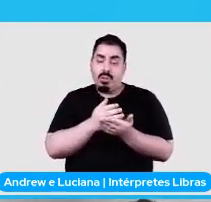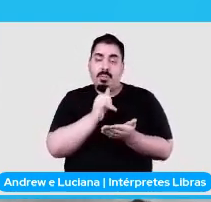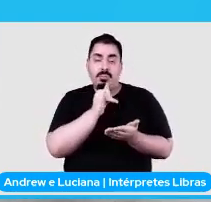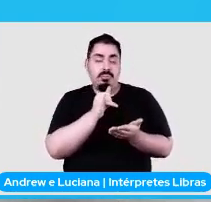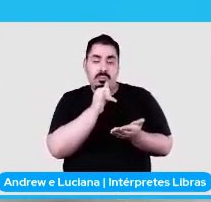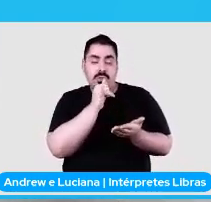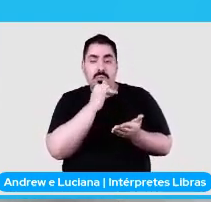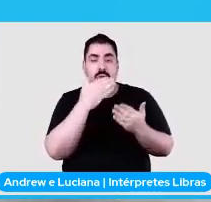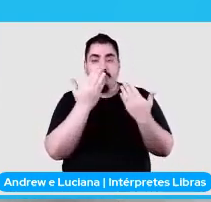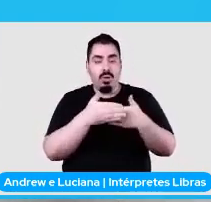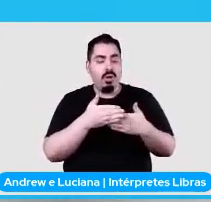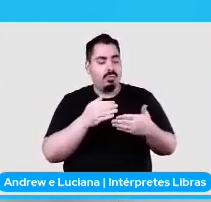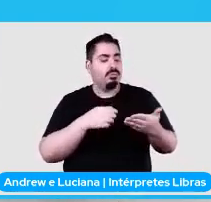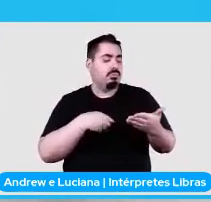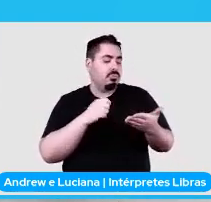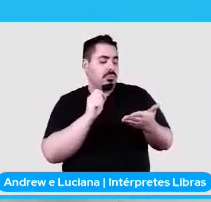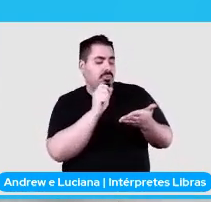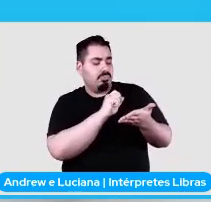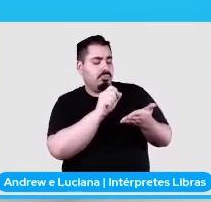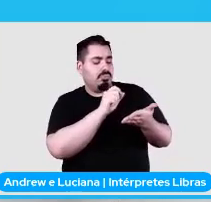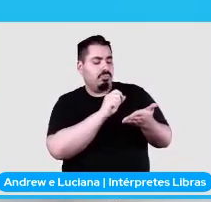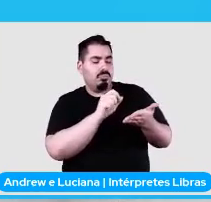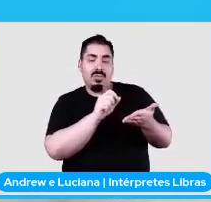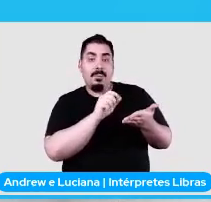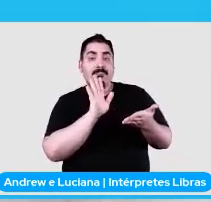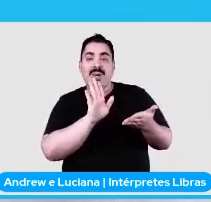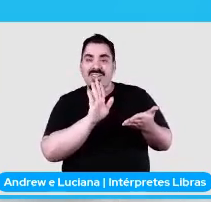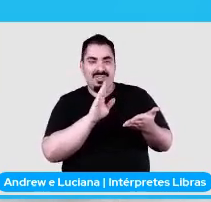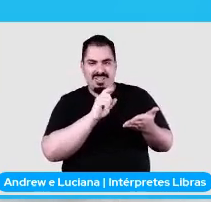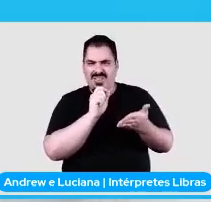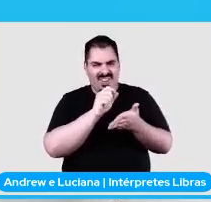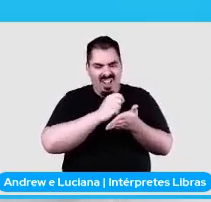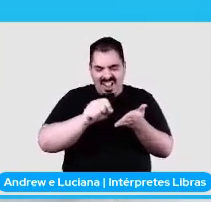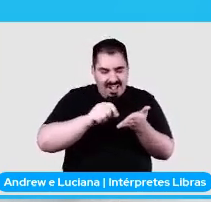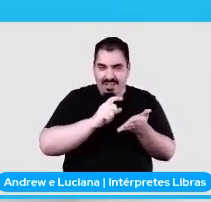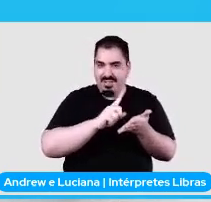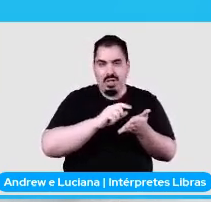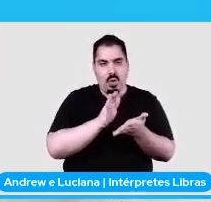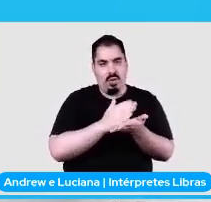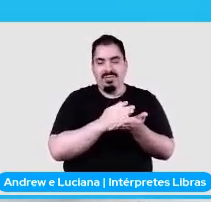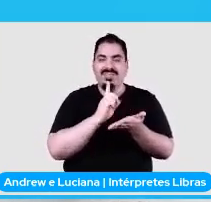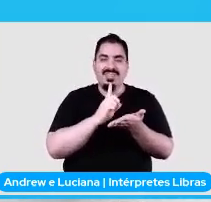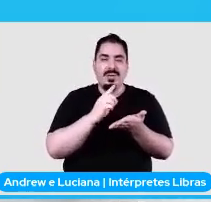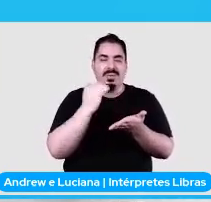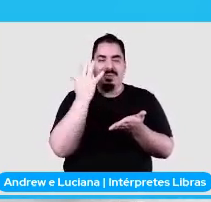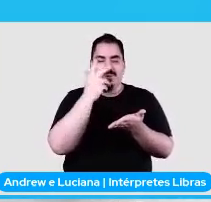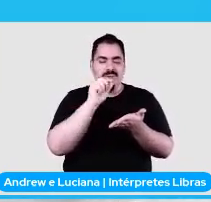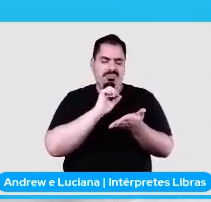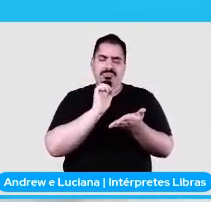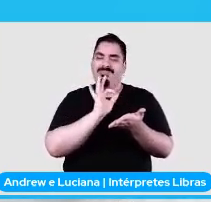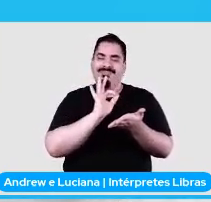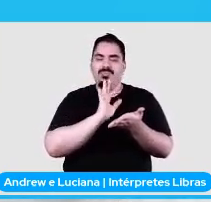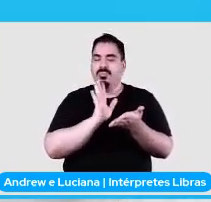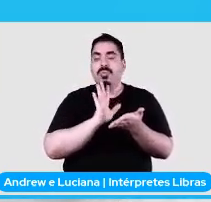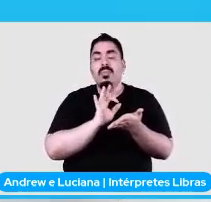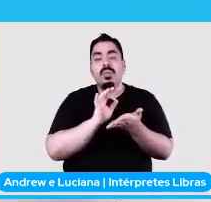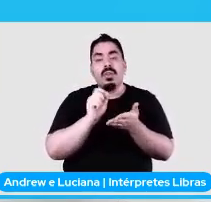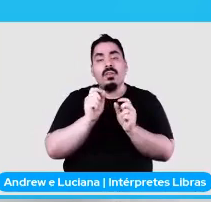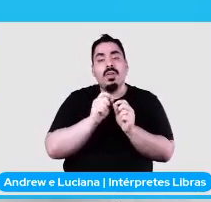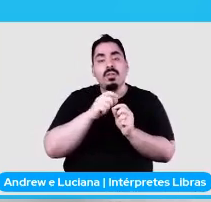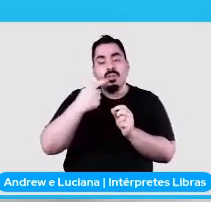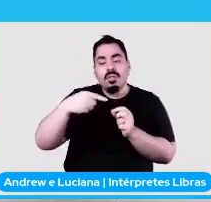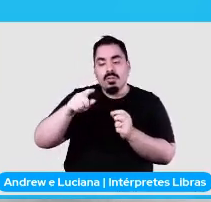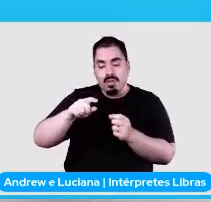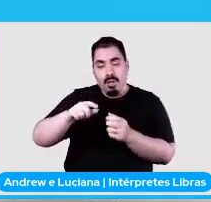riscar o livro. E aí o que você faz? Você vai lá no papelzinho, no seu resuminho, E aí você começa, ao ler aquele